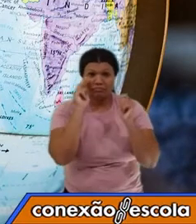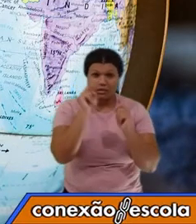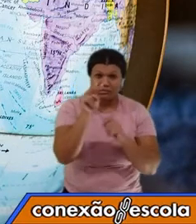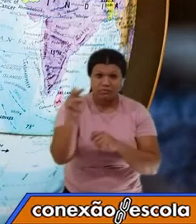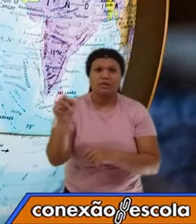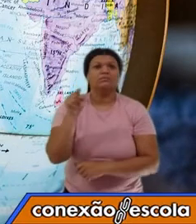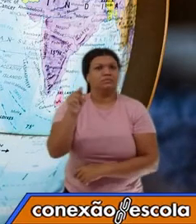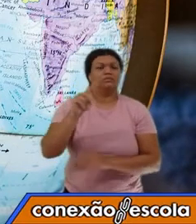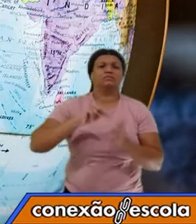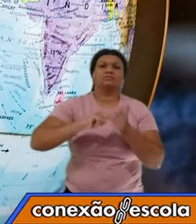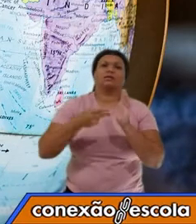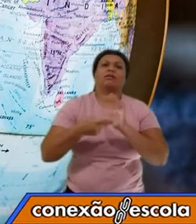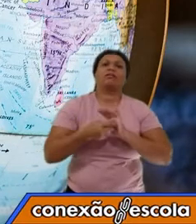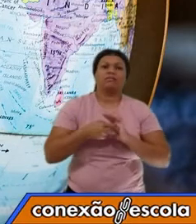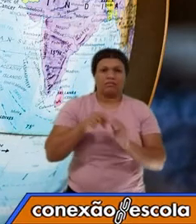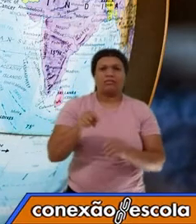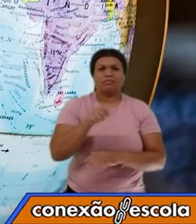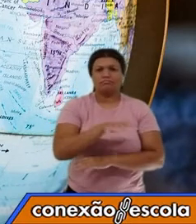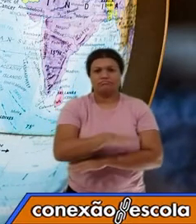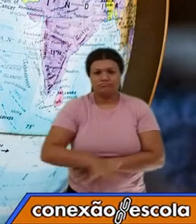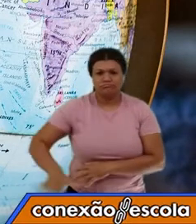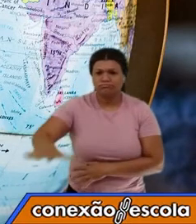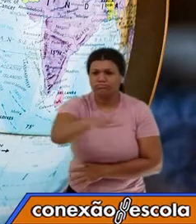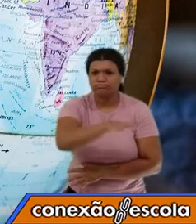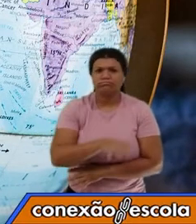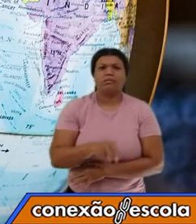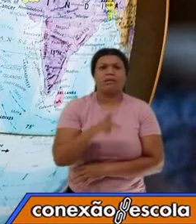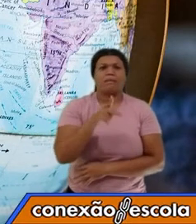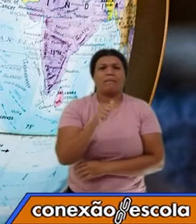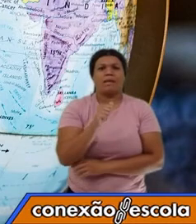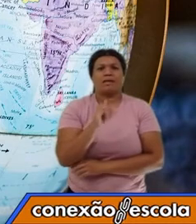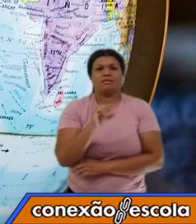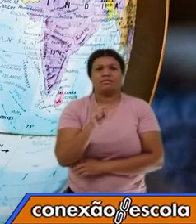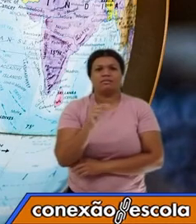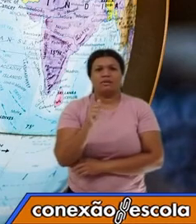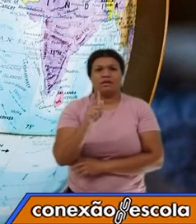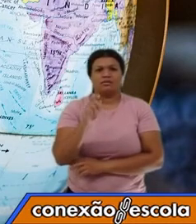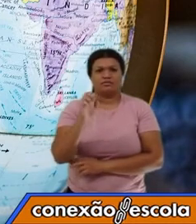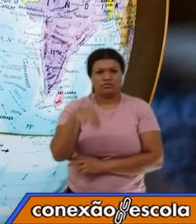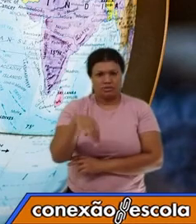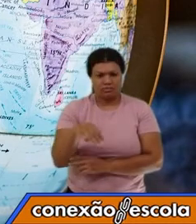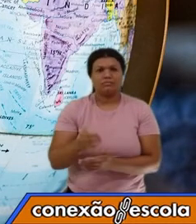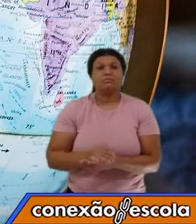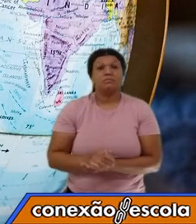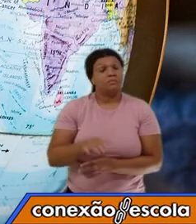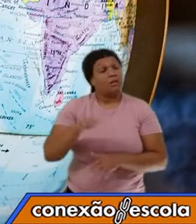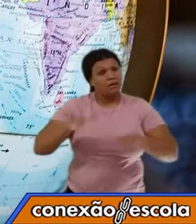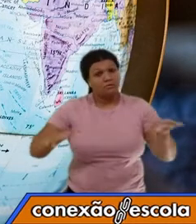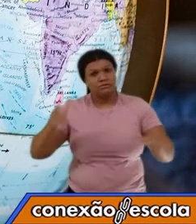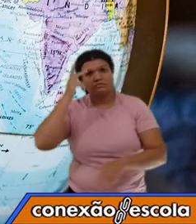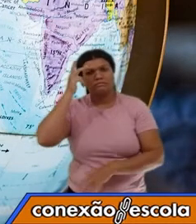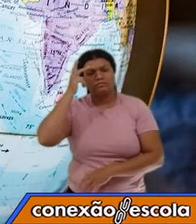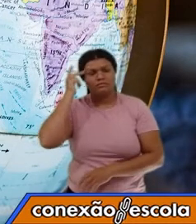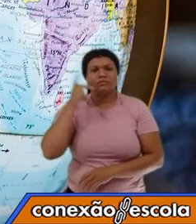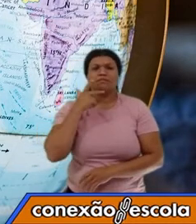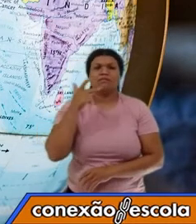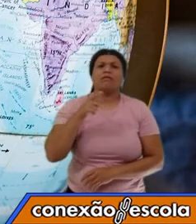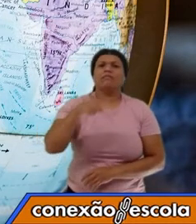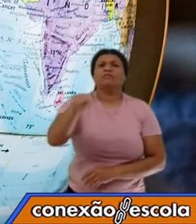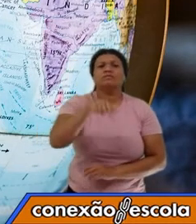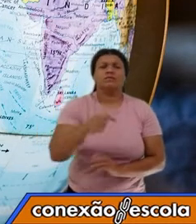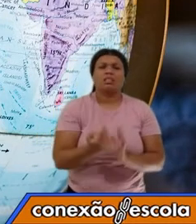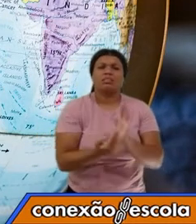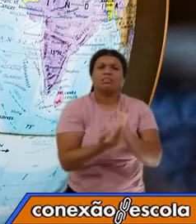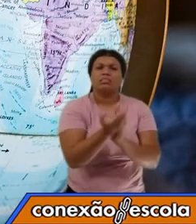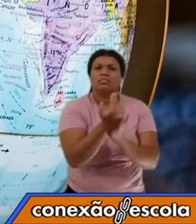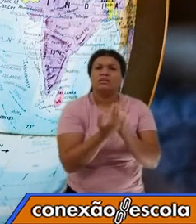é paisagem. As pessoas, às vezes, quando você é solicitado para desenhar